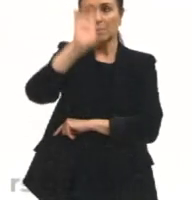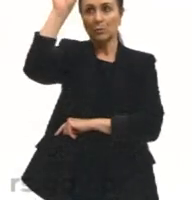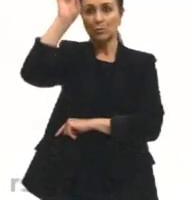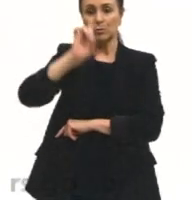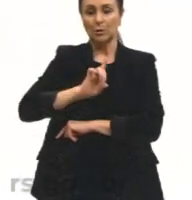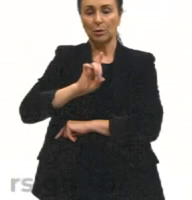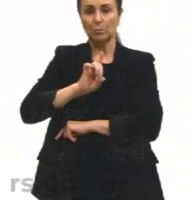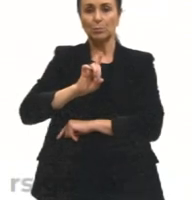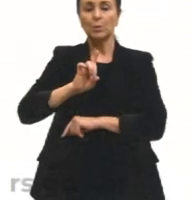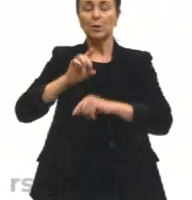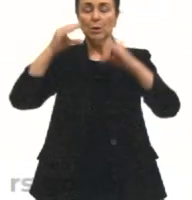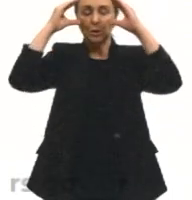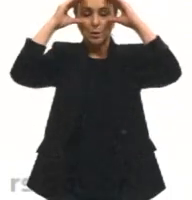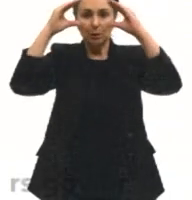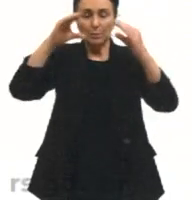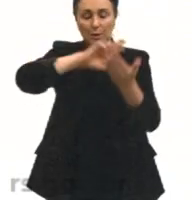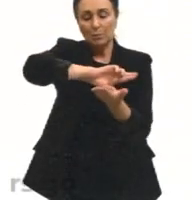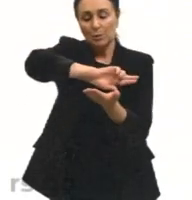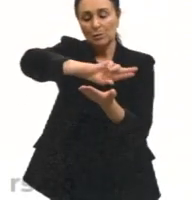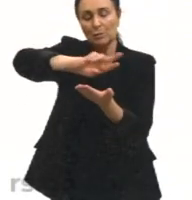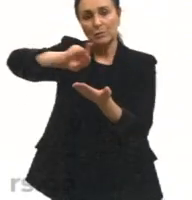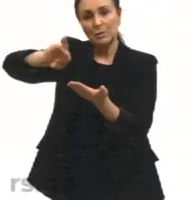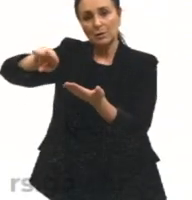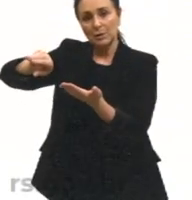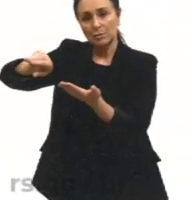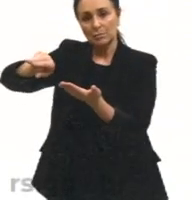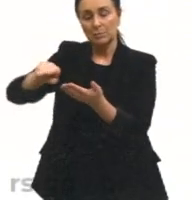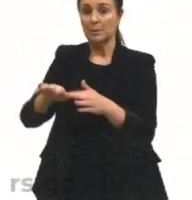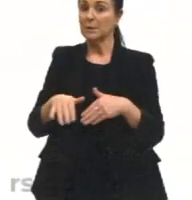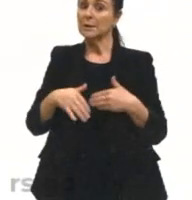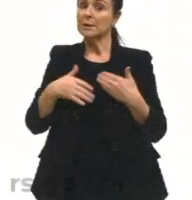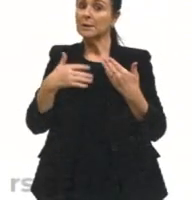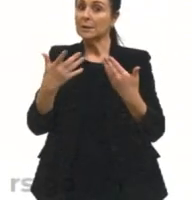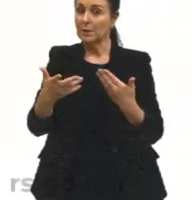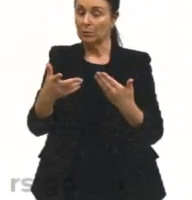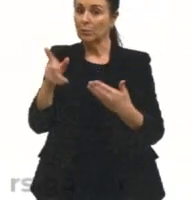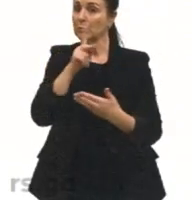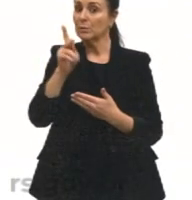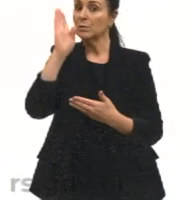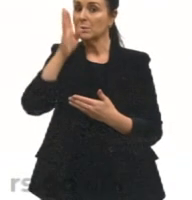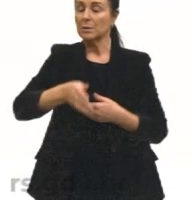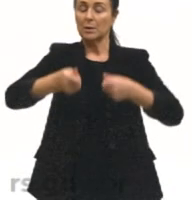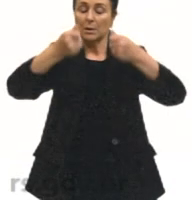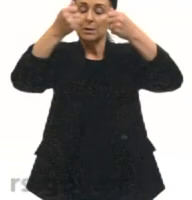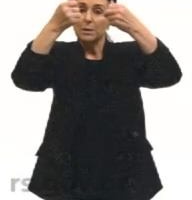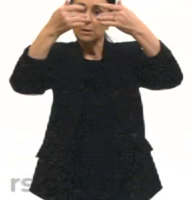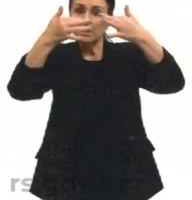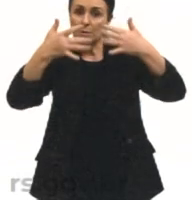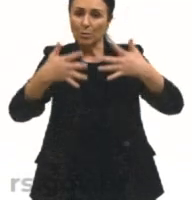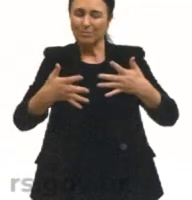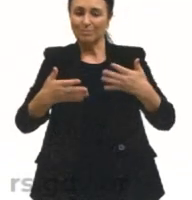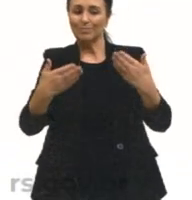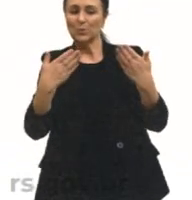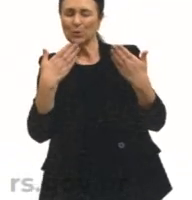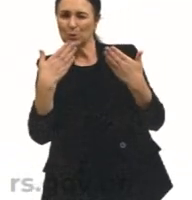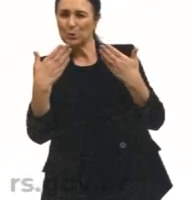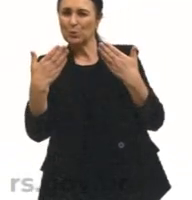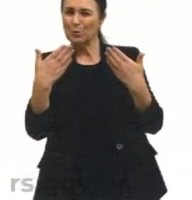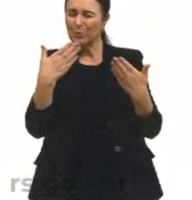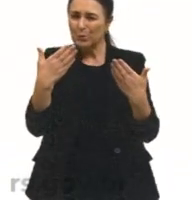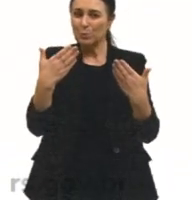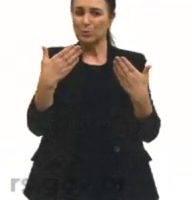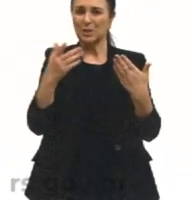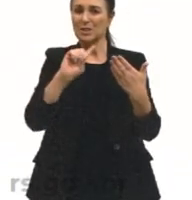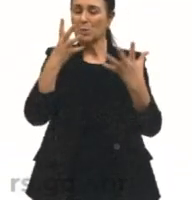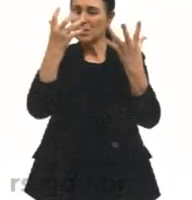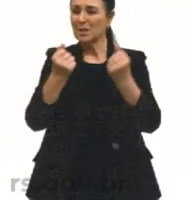e respeito à diversidade. Entra naquele aspecto que nós falamos de desconfiar, de sair do senso